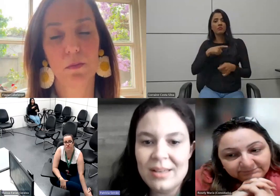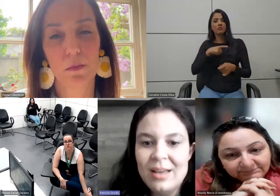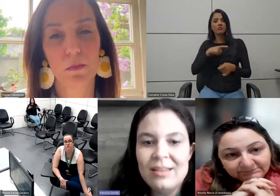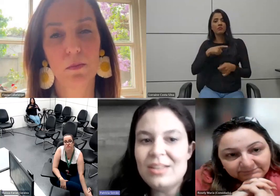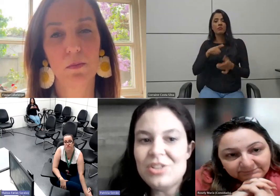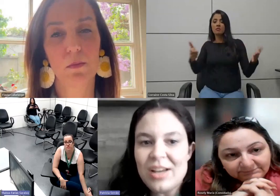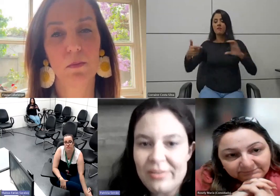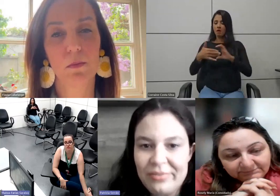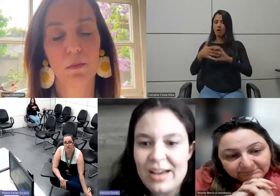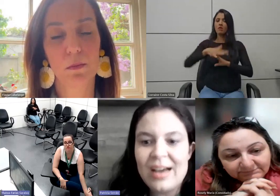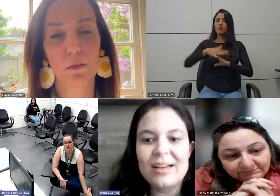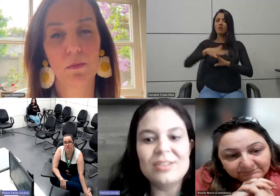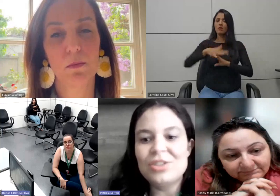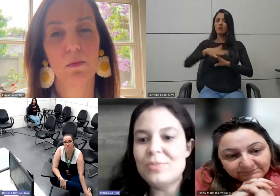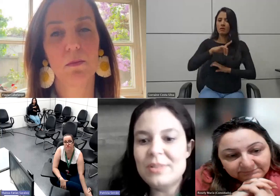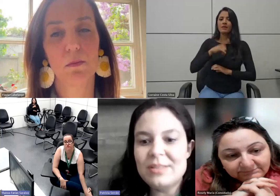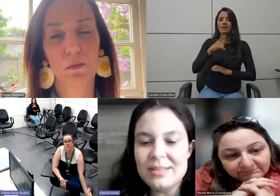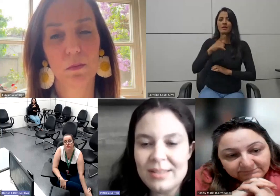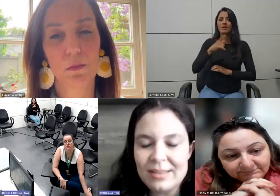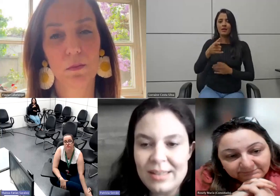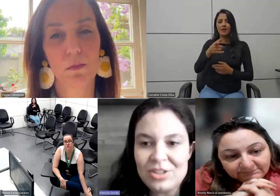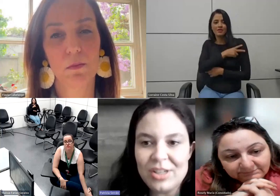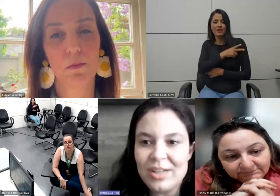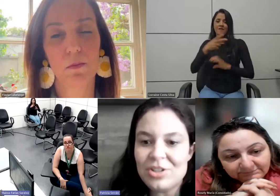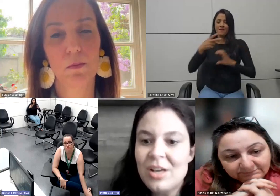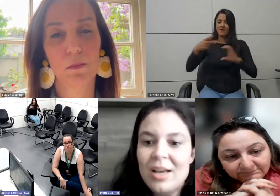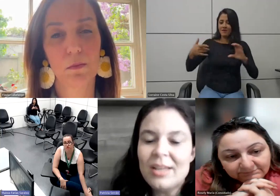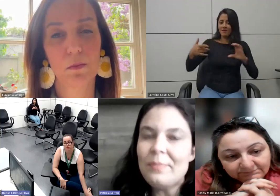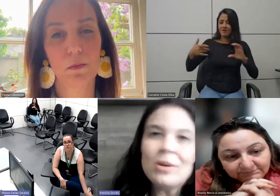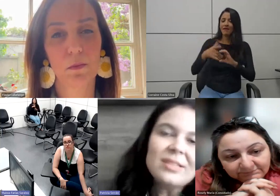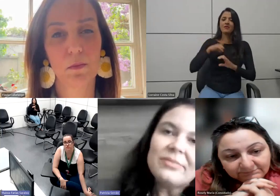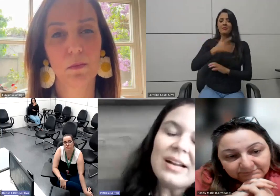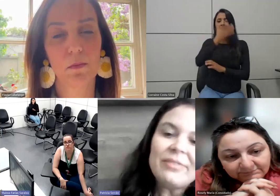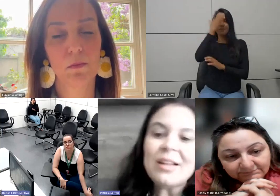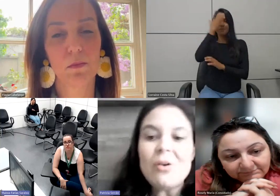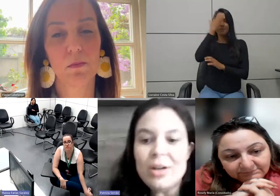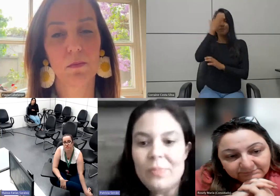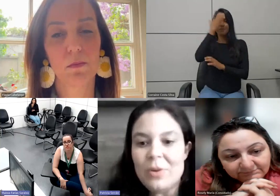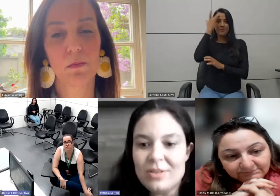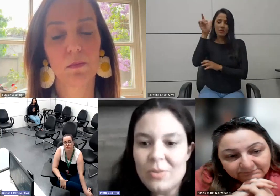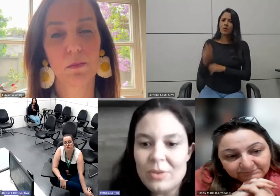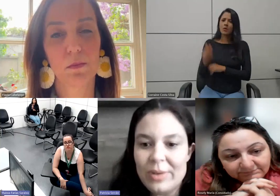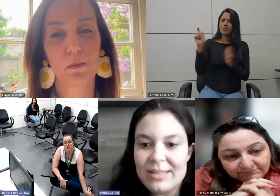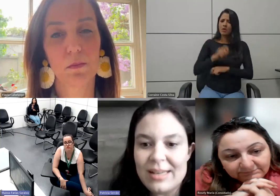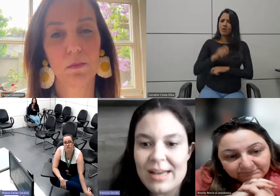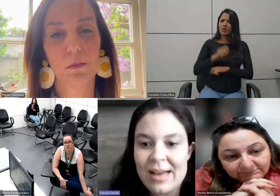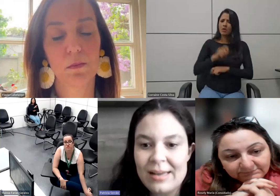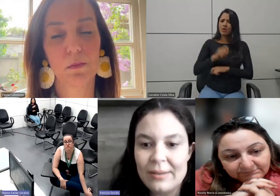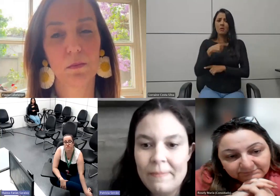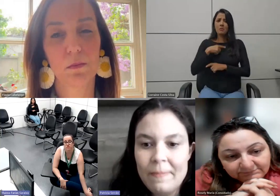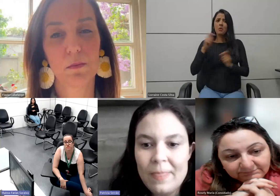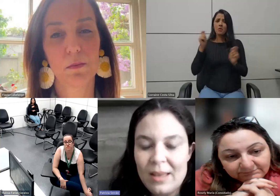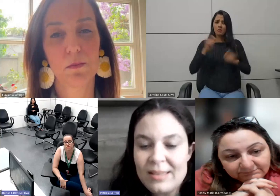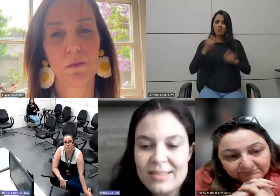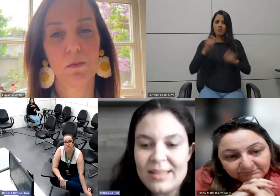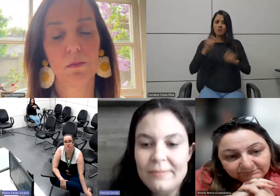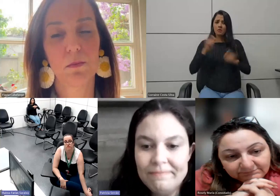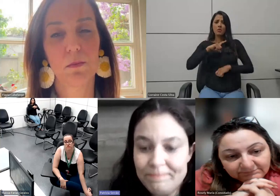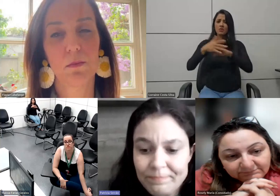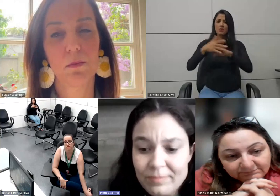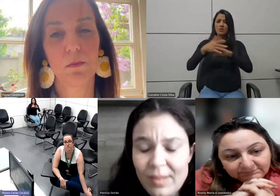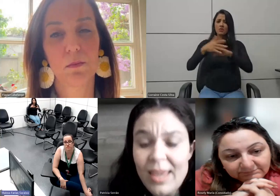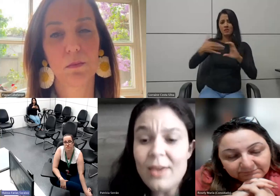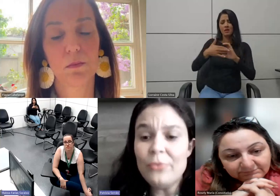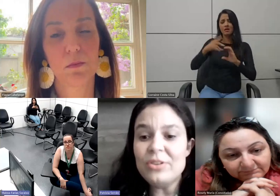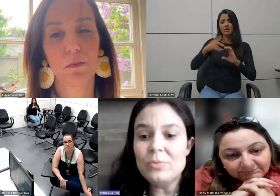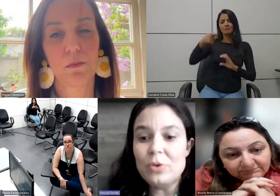a gente precisa ter chefe rara, a gente precisa ter gente que possa virar e falar, olha, eu posso ter uma doença rara e